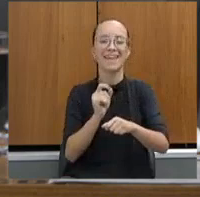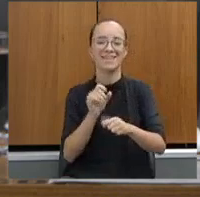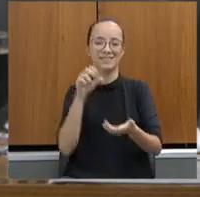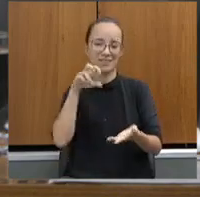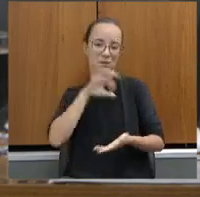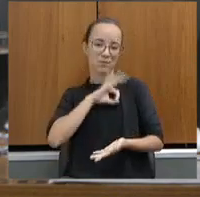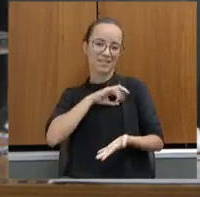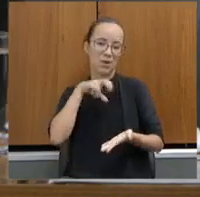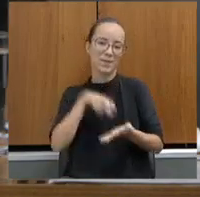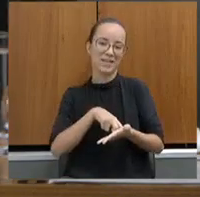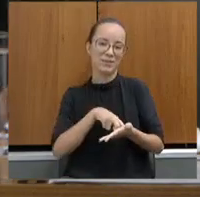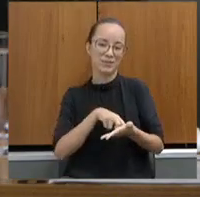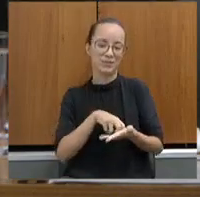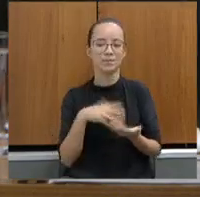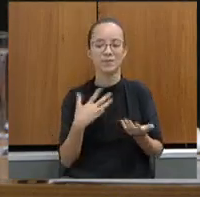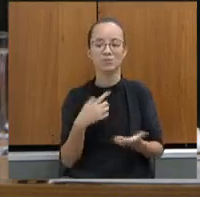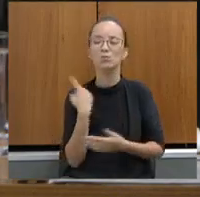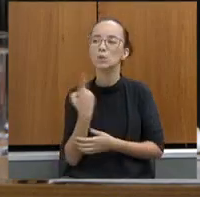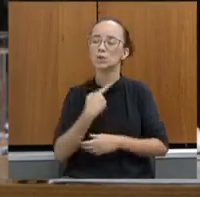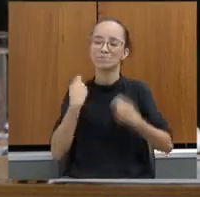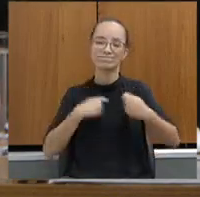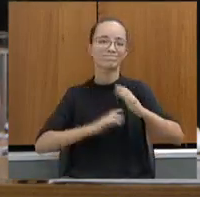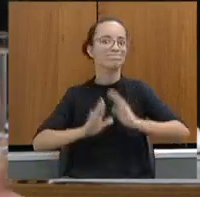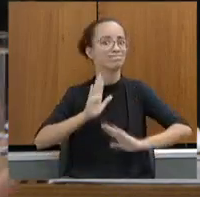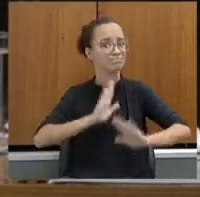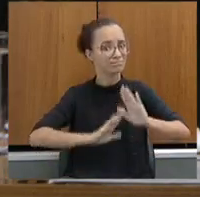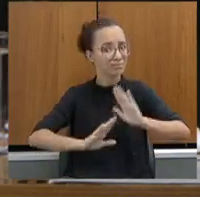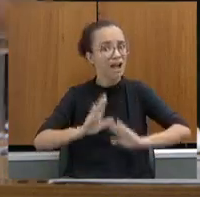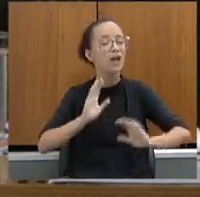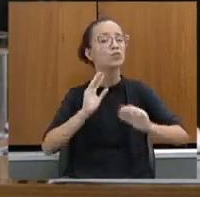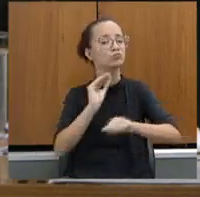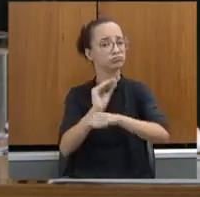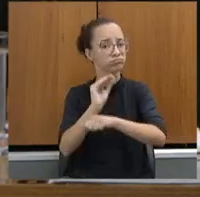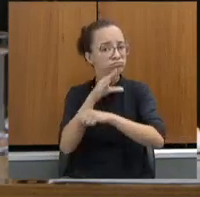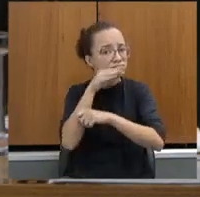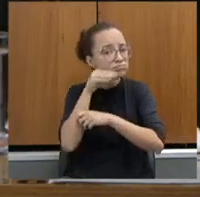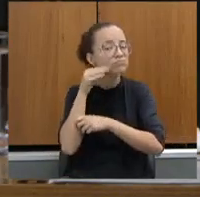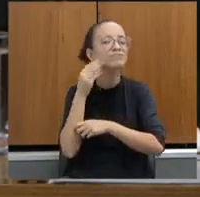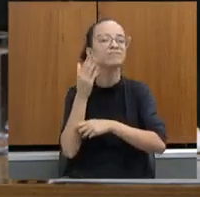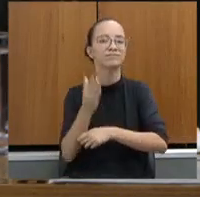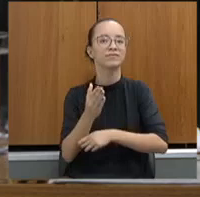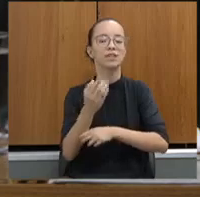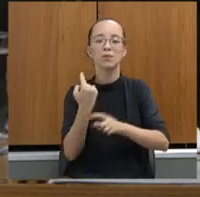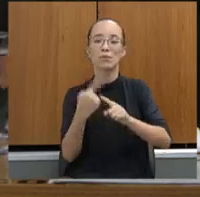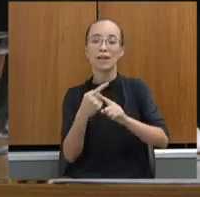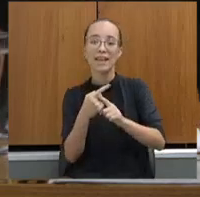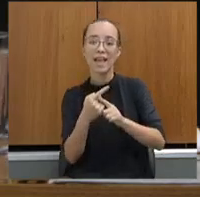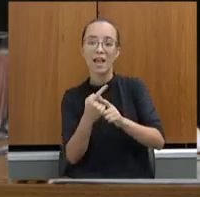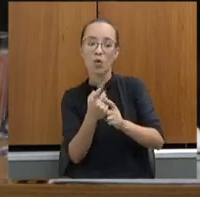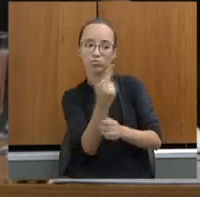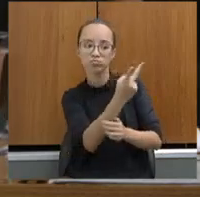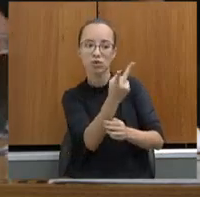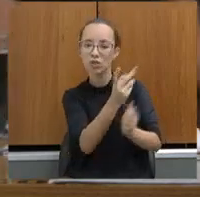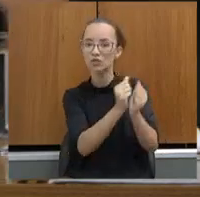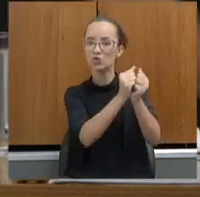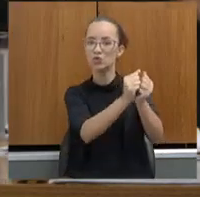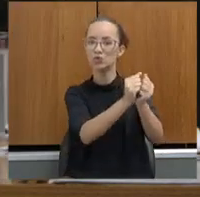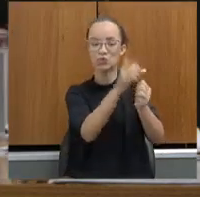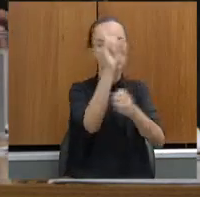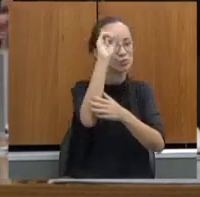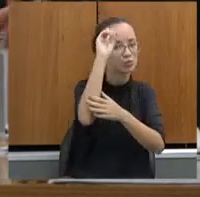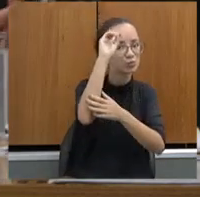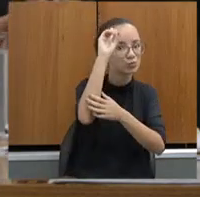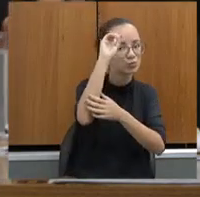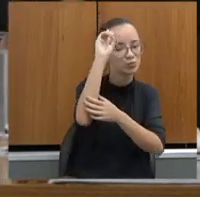gente tem que ter um cuidado muito grande com esse servidor, que é que vai ficar com esse preso durante muito tempo, lidando diariamente com ele.